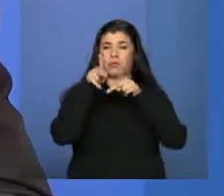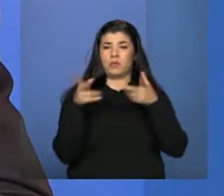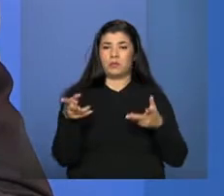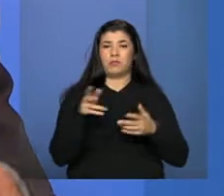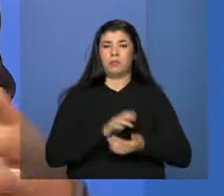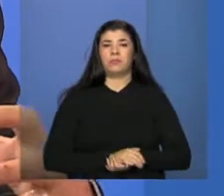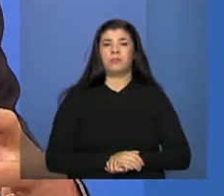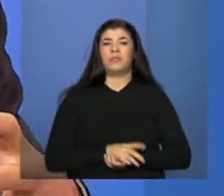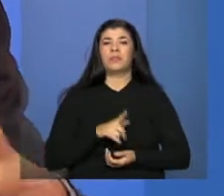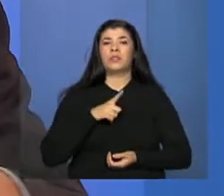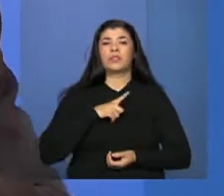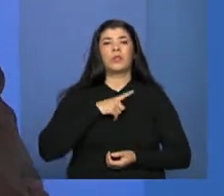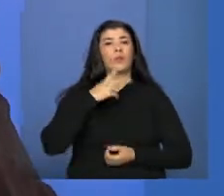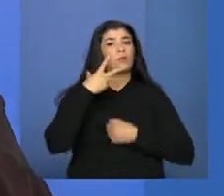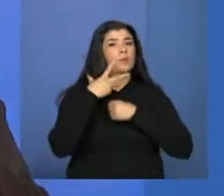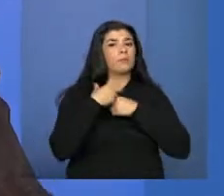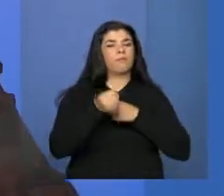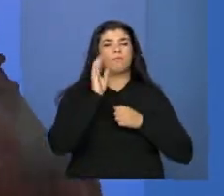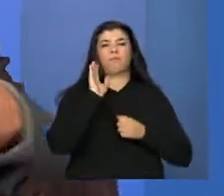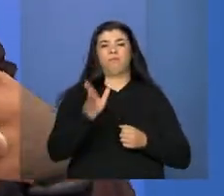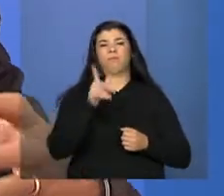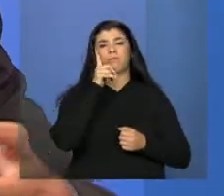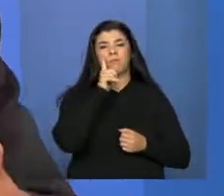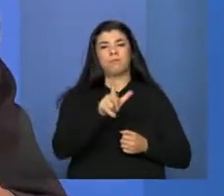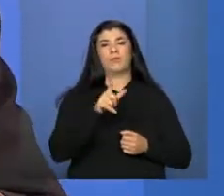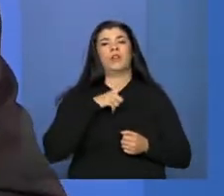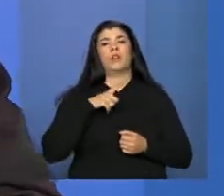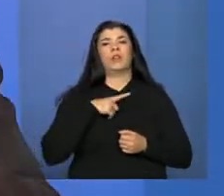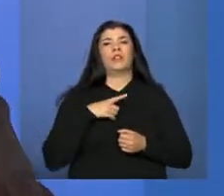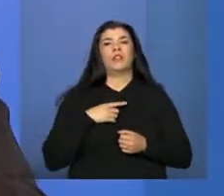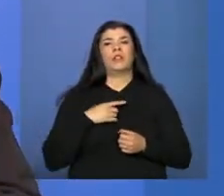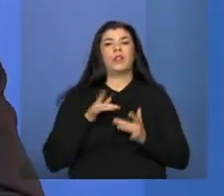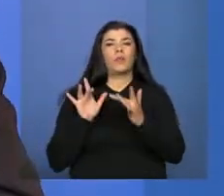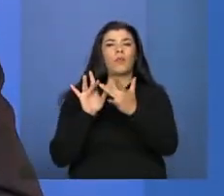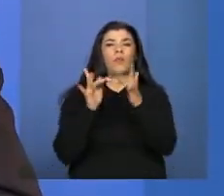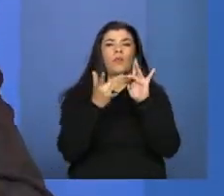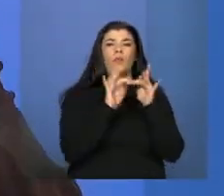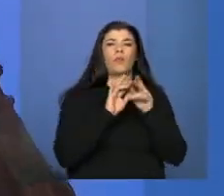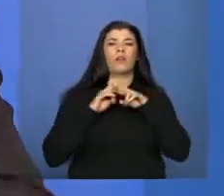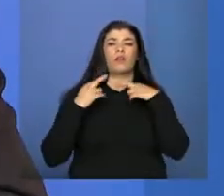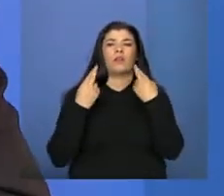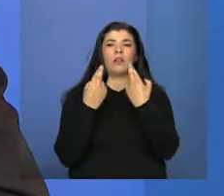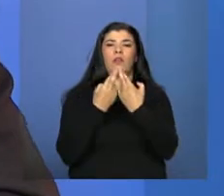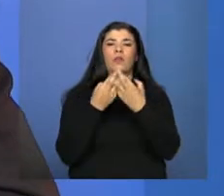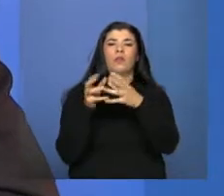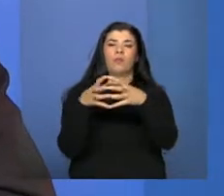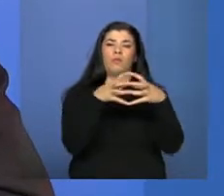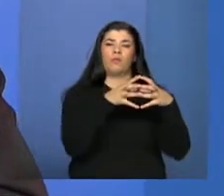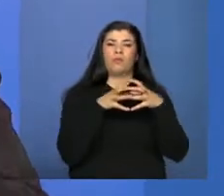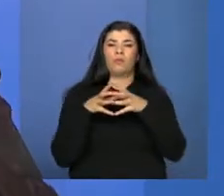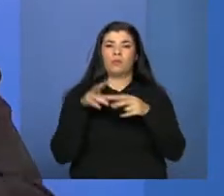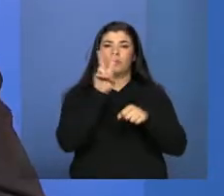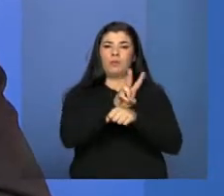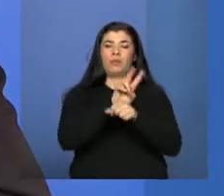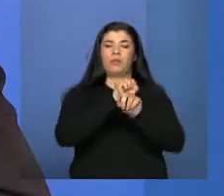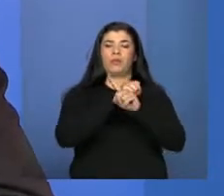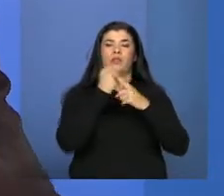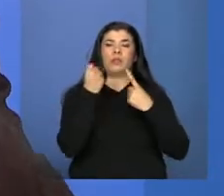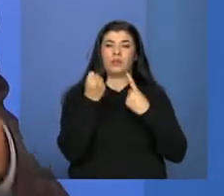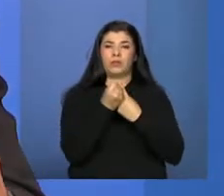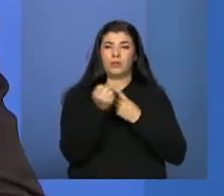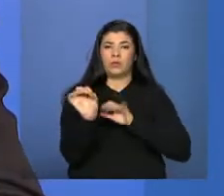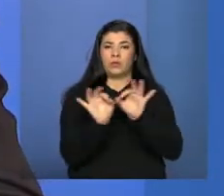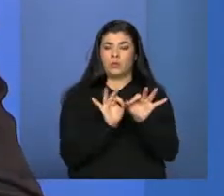conquista importante de termos uma rede de proteção social estruturada no nosso país para